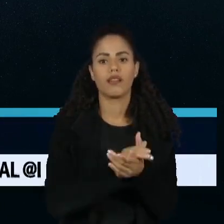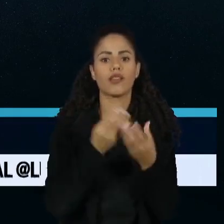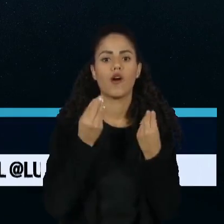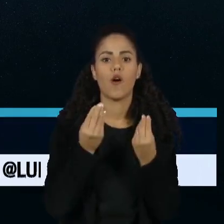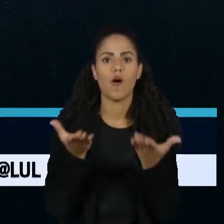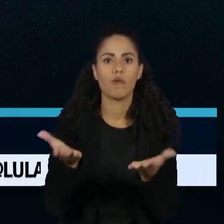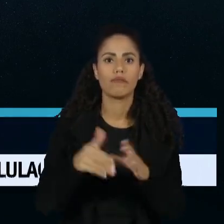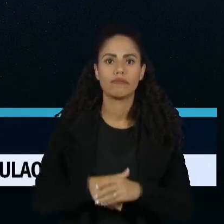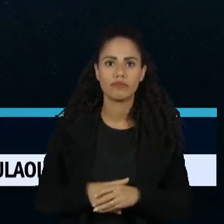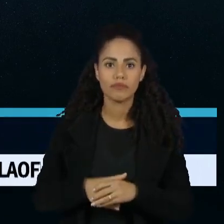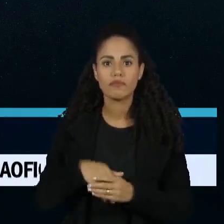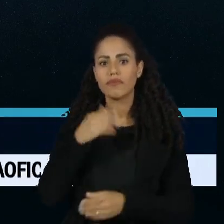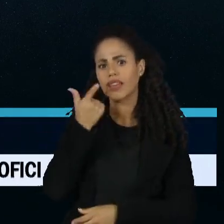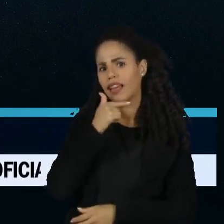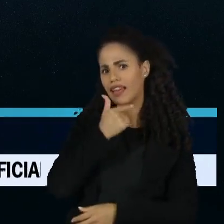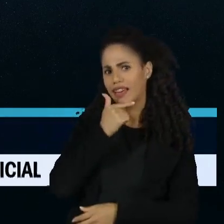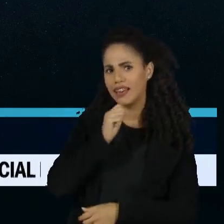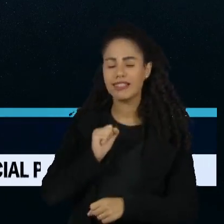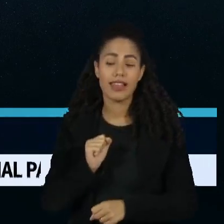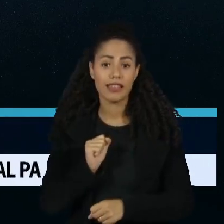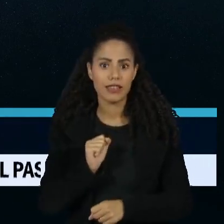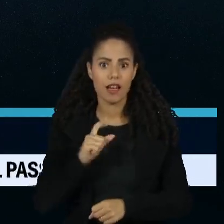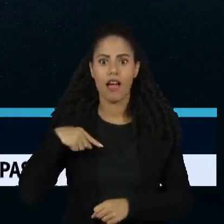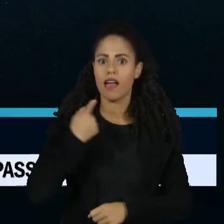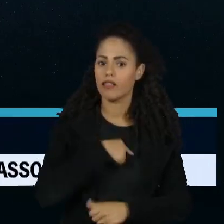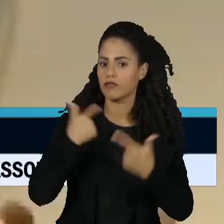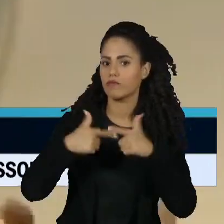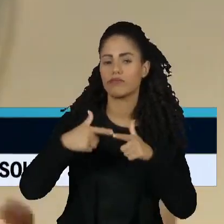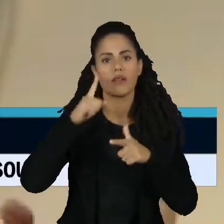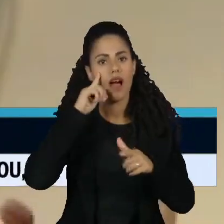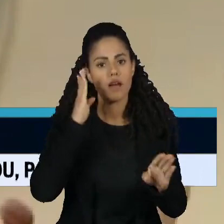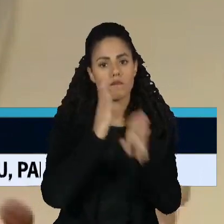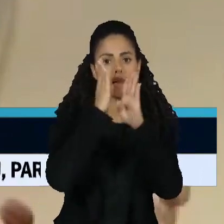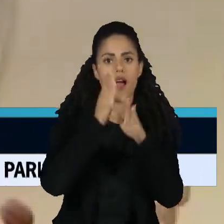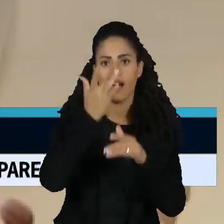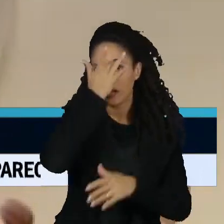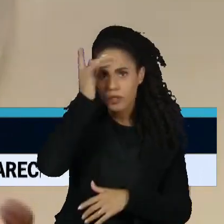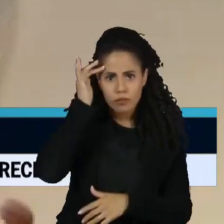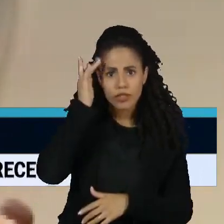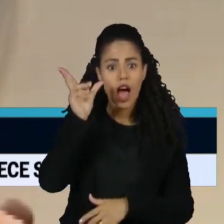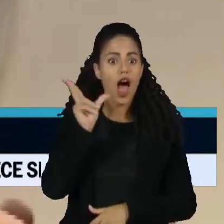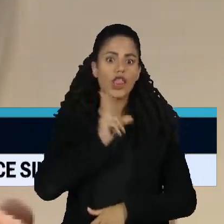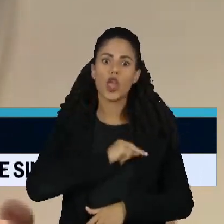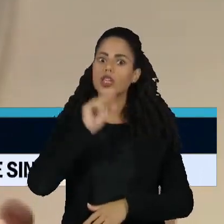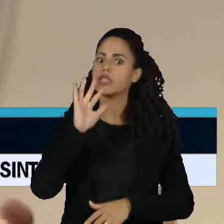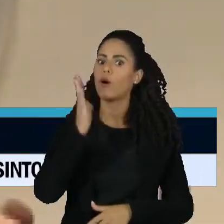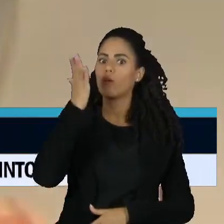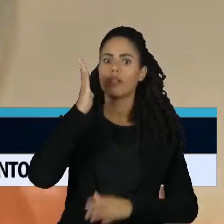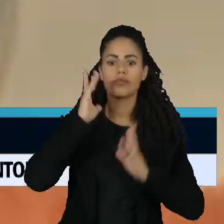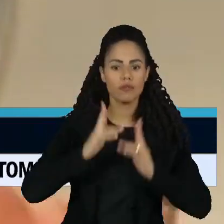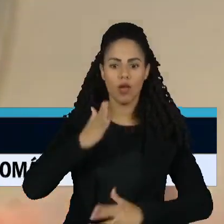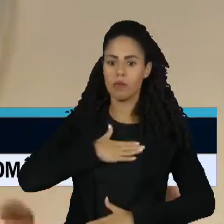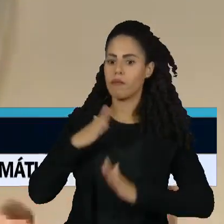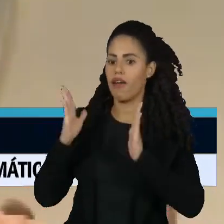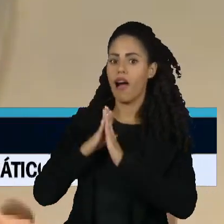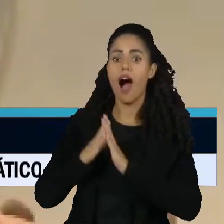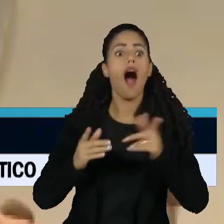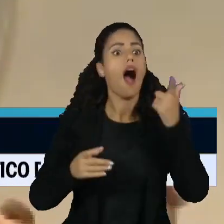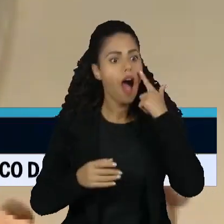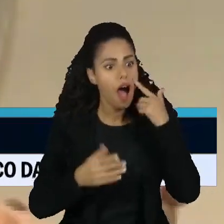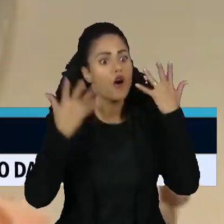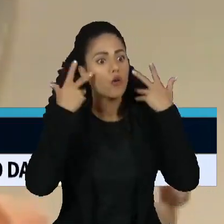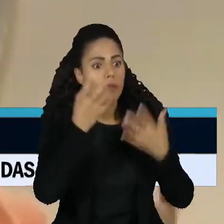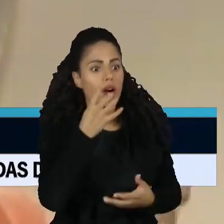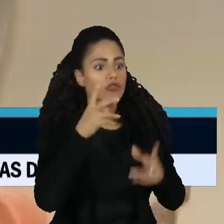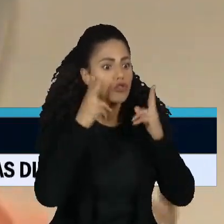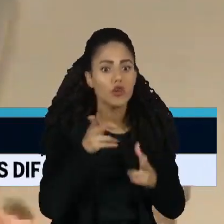Tem uma parte que mais engraçada, peraí. E a gente trabalha com identificação, porque a pessoa fala, nossa, acontece igualzinho na minha casa. Ah, o meu cachorro fez exatamente